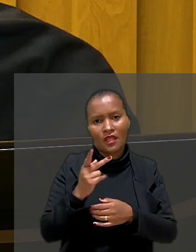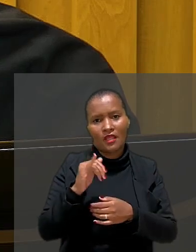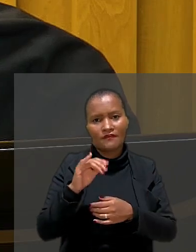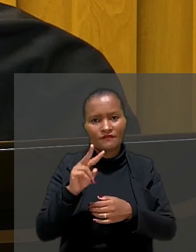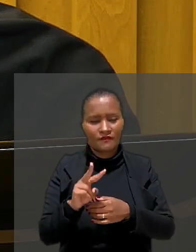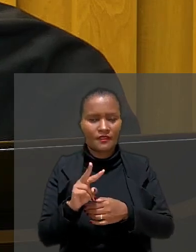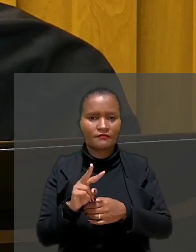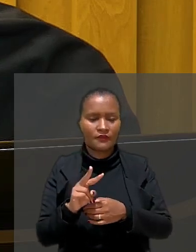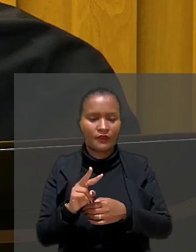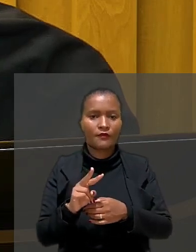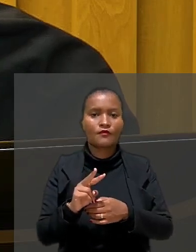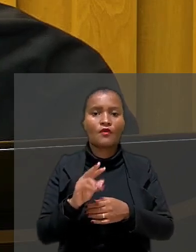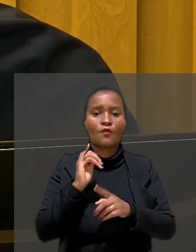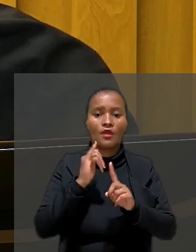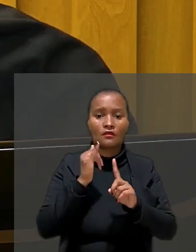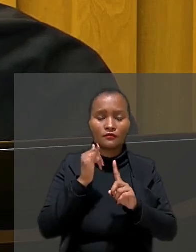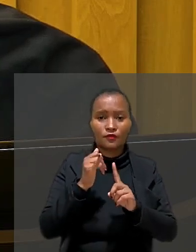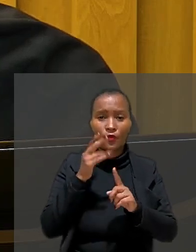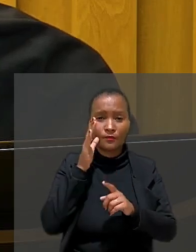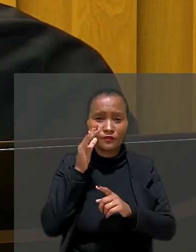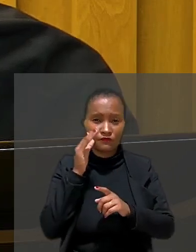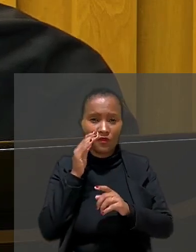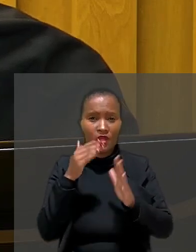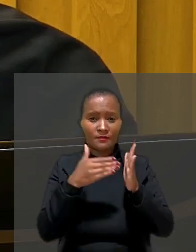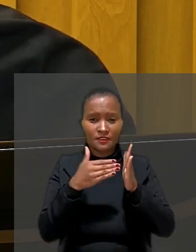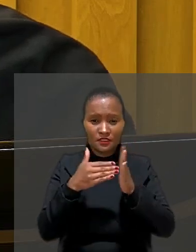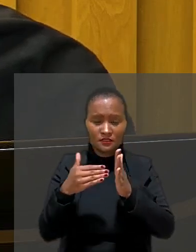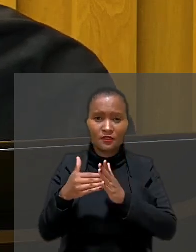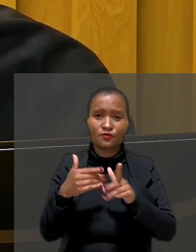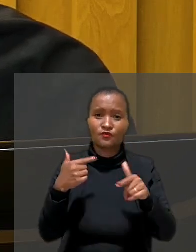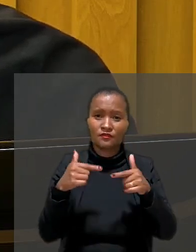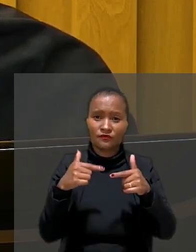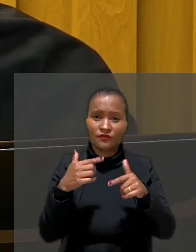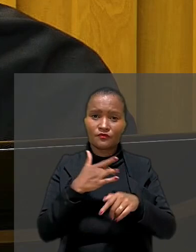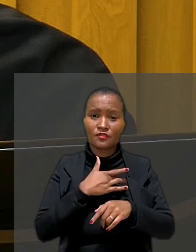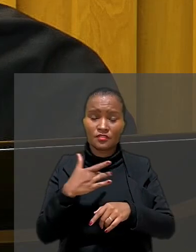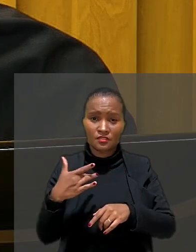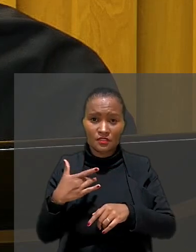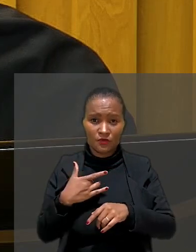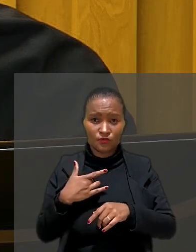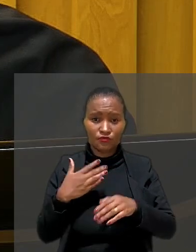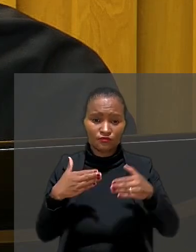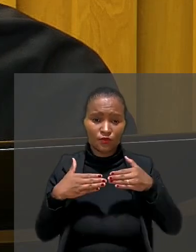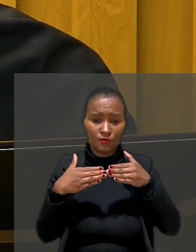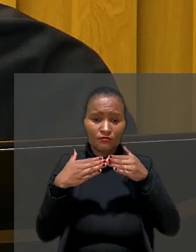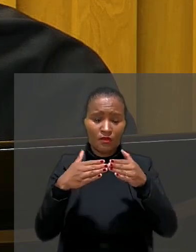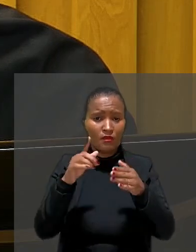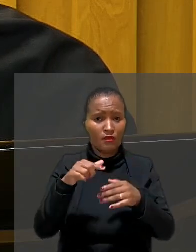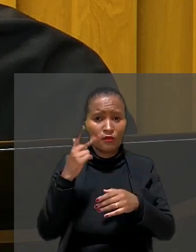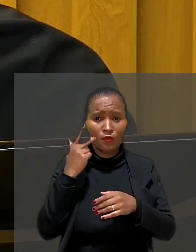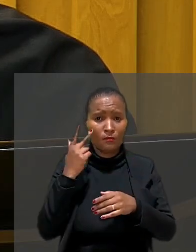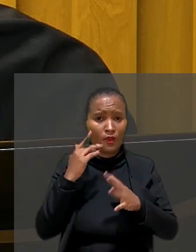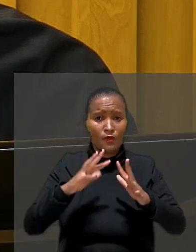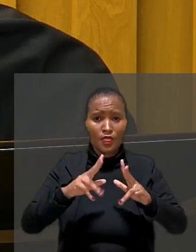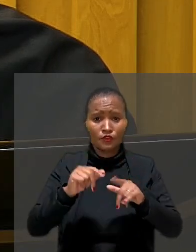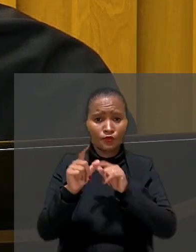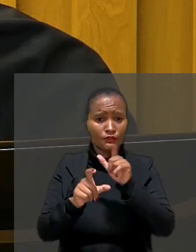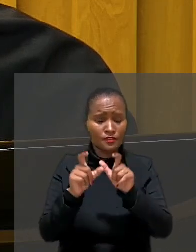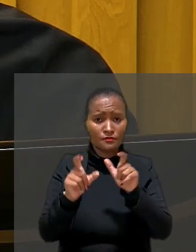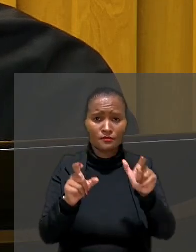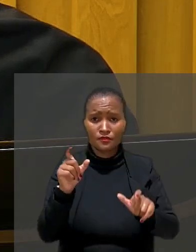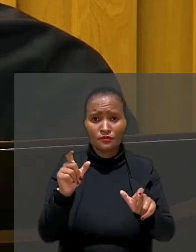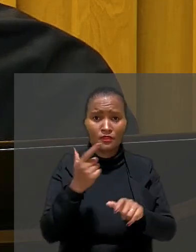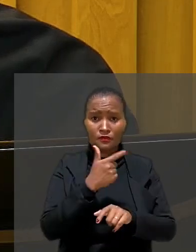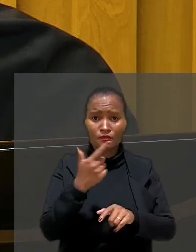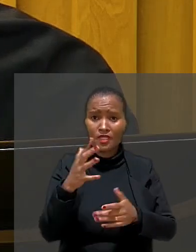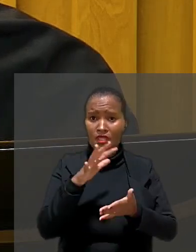HIV. O relator observou ainda que as limitações dos serviços de saúde a bordo eram comuns a toda pessoa